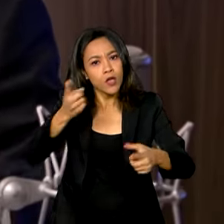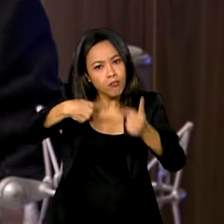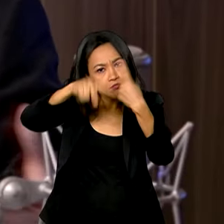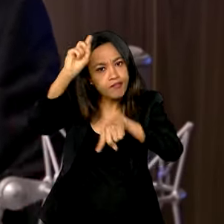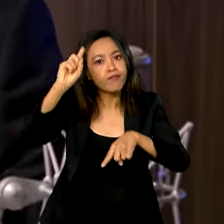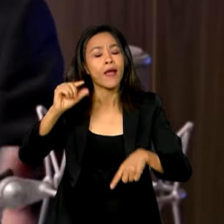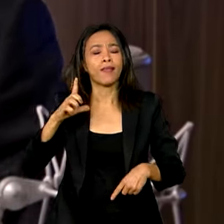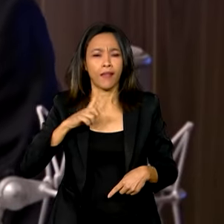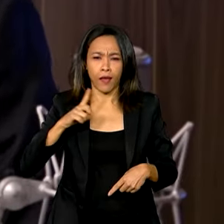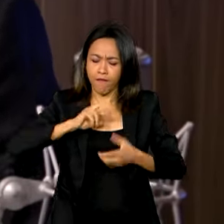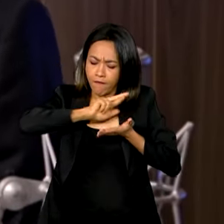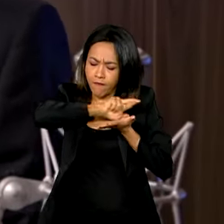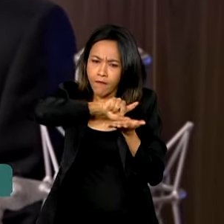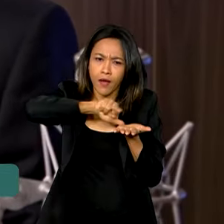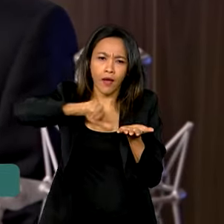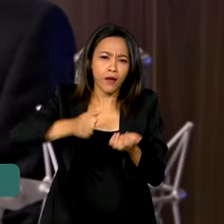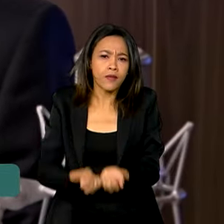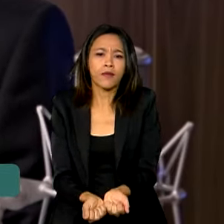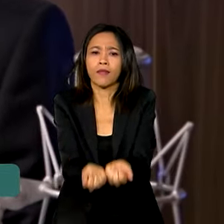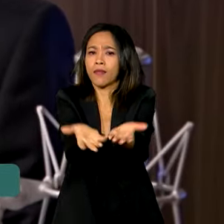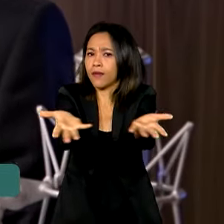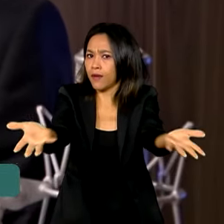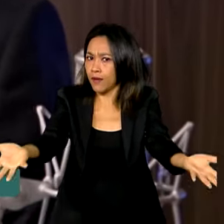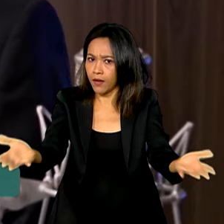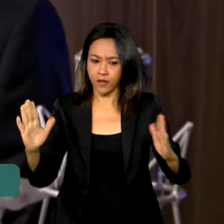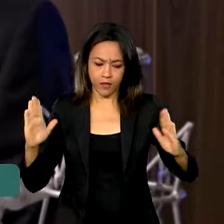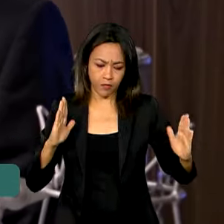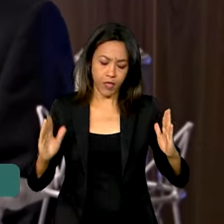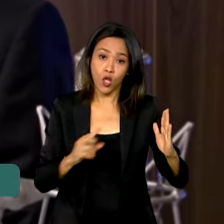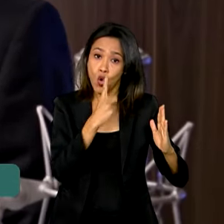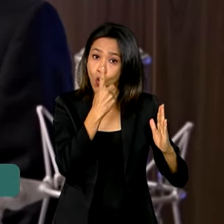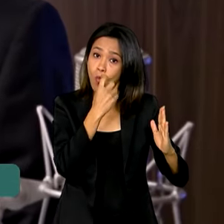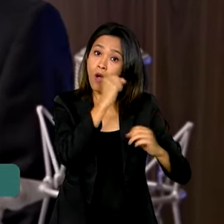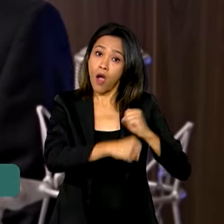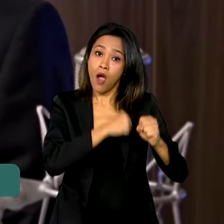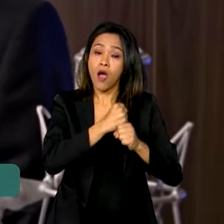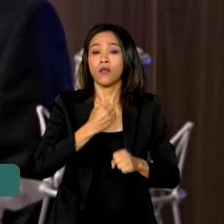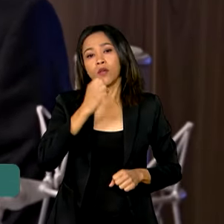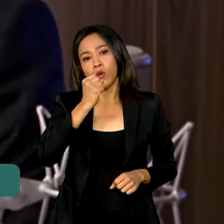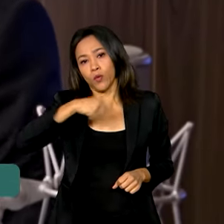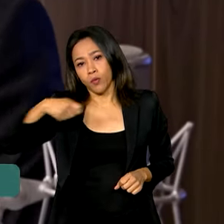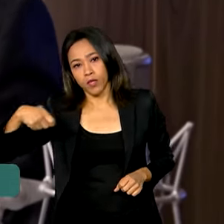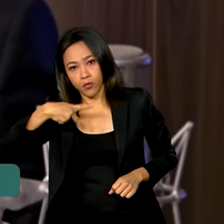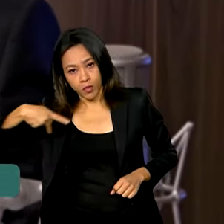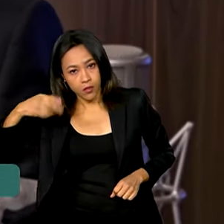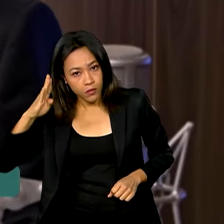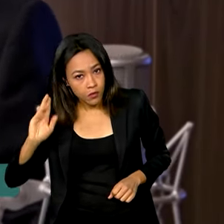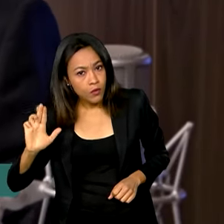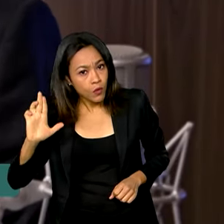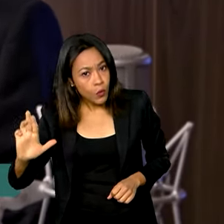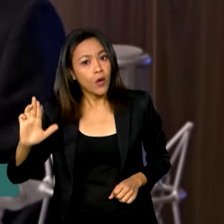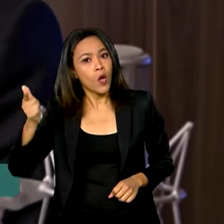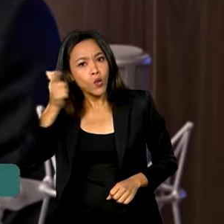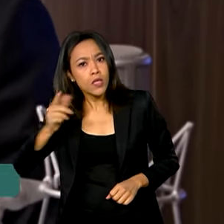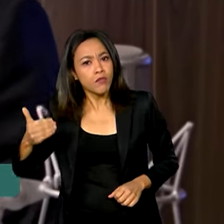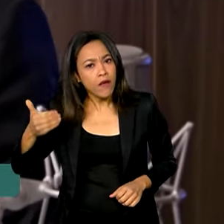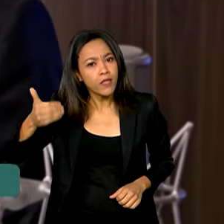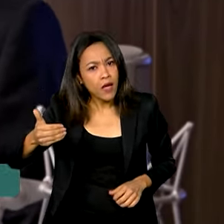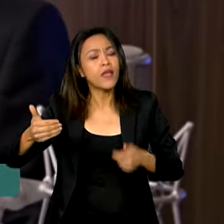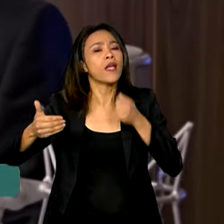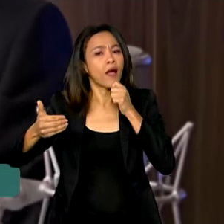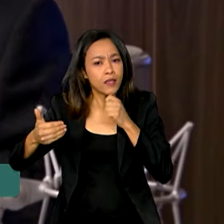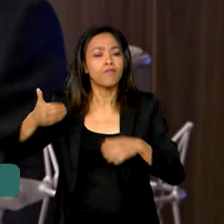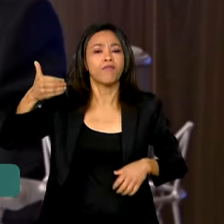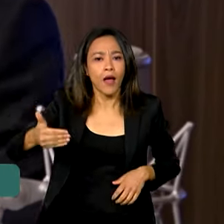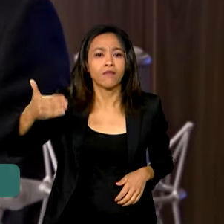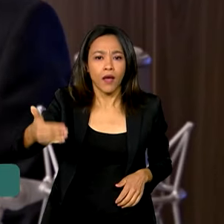muitas entregas nesse um ano e pouco, um ano e oito meses do governo do presidente Lula. Avançamos muito, não tenho dúvida, e vamos avançar ainda